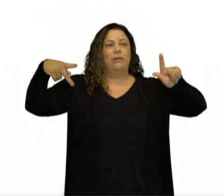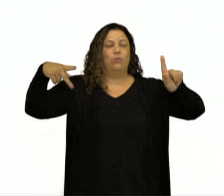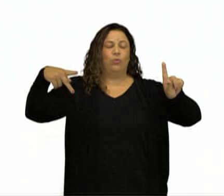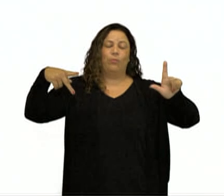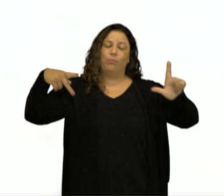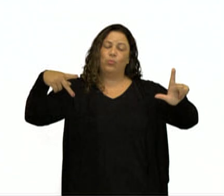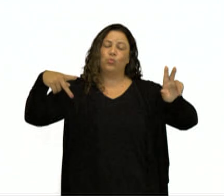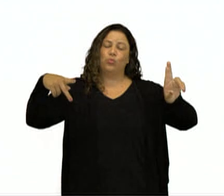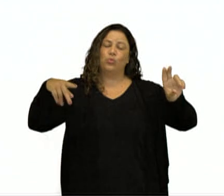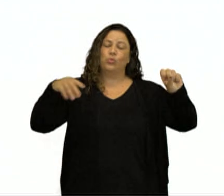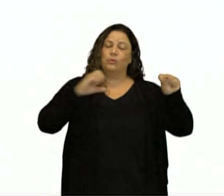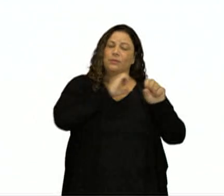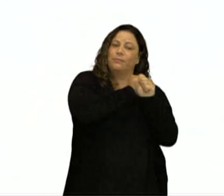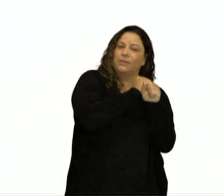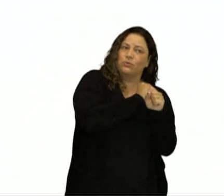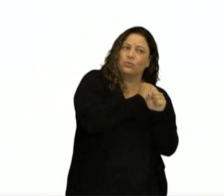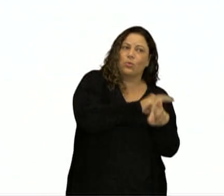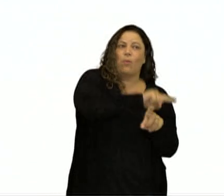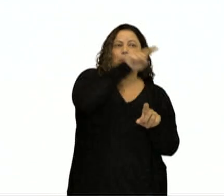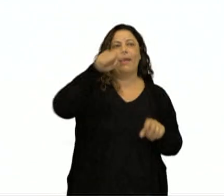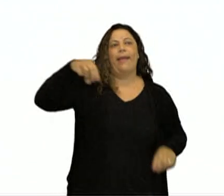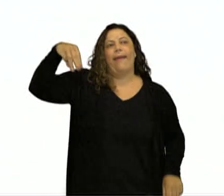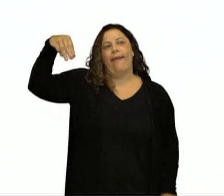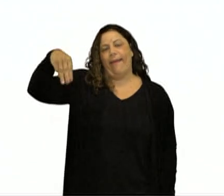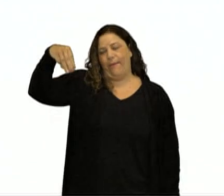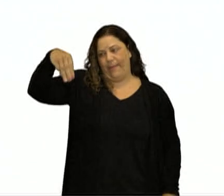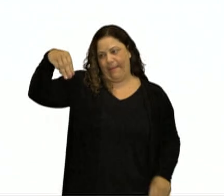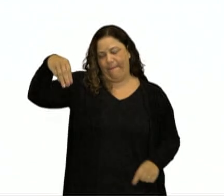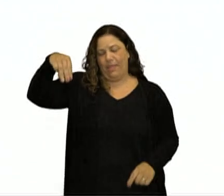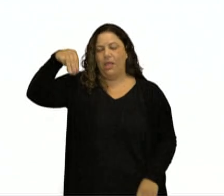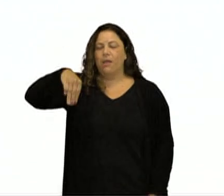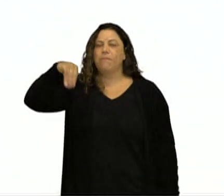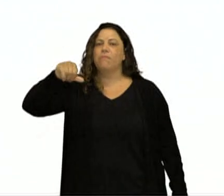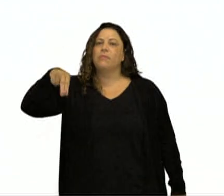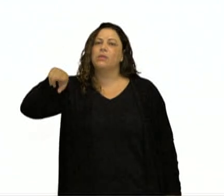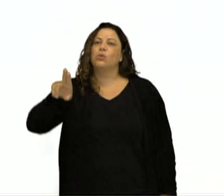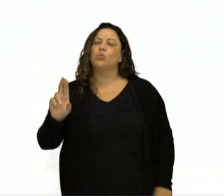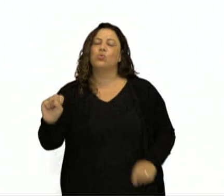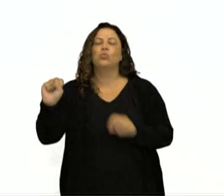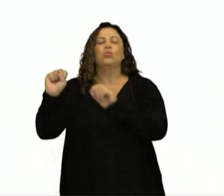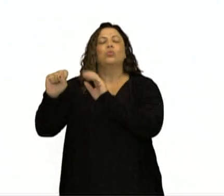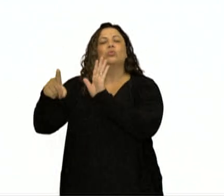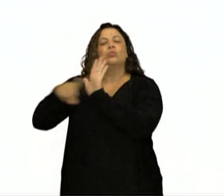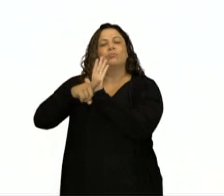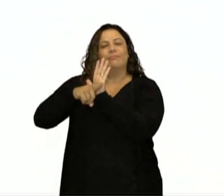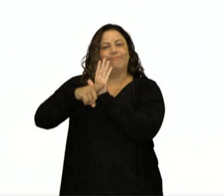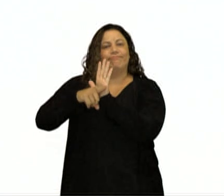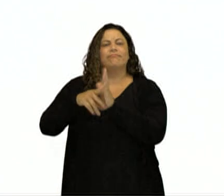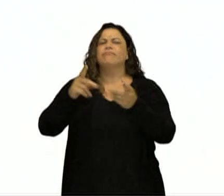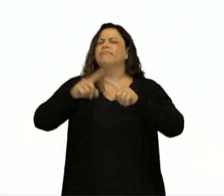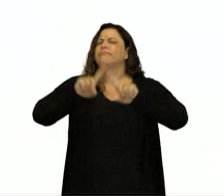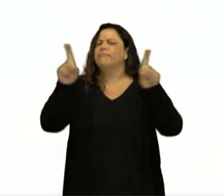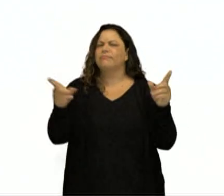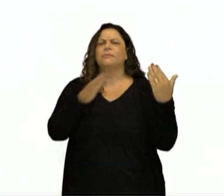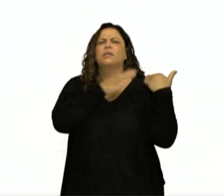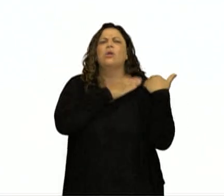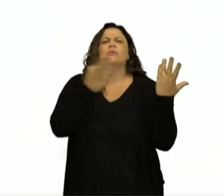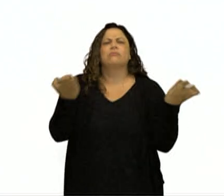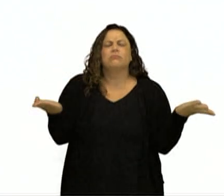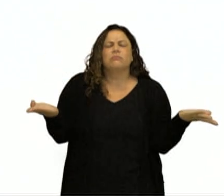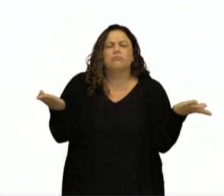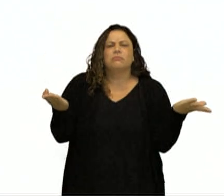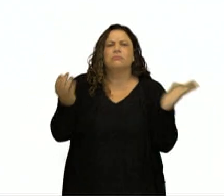plus para somas e o M, menos para subtrações. Mas quem foi o responsável para poder trazer o